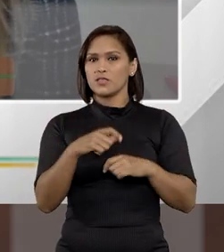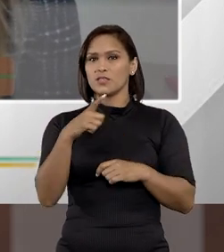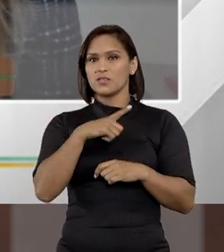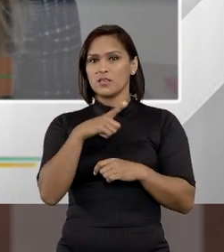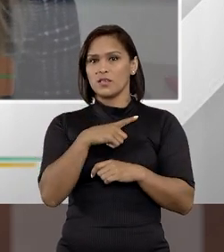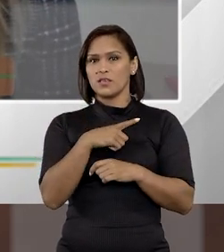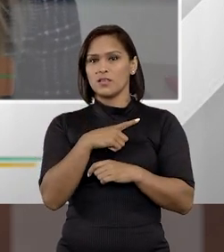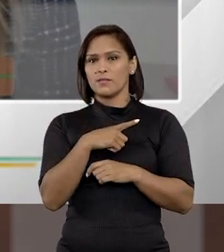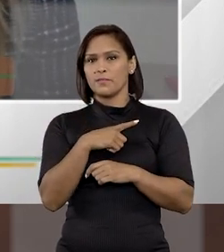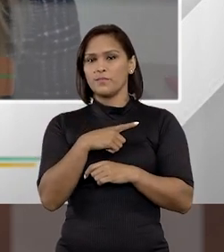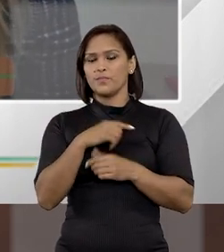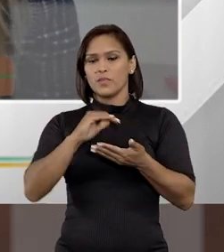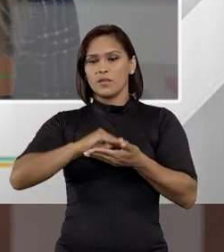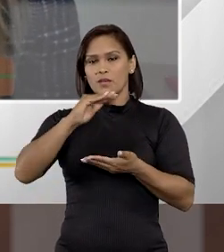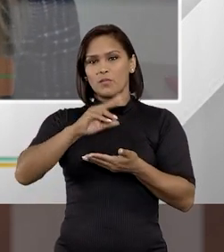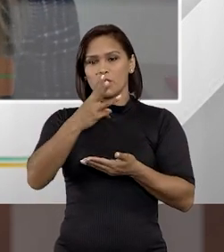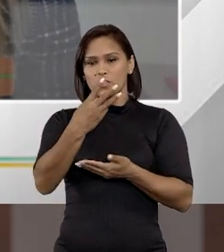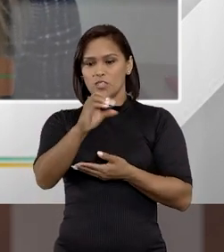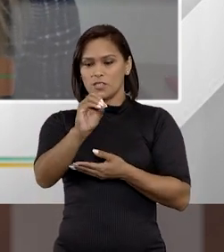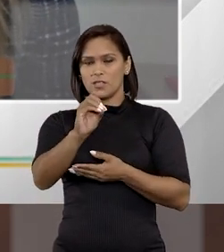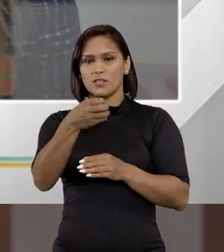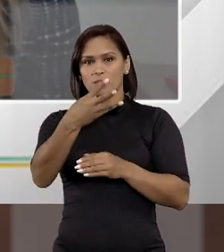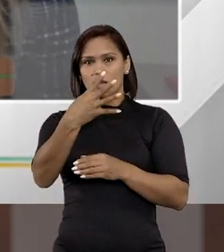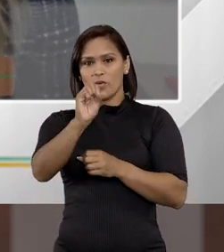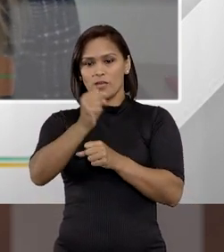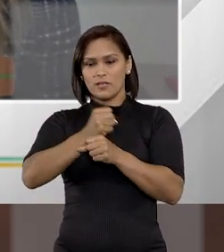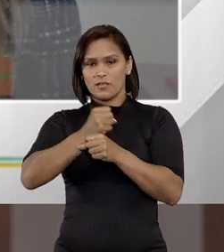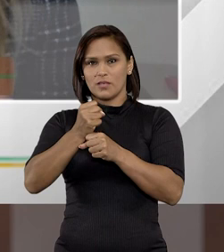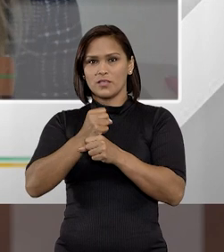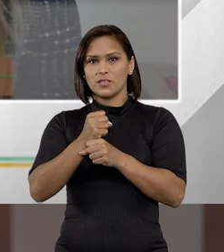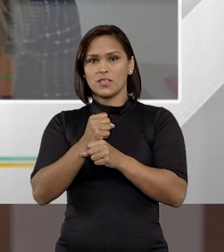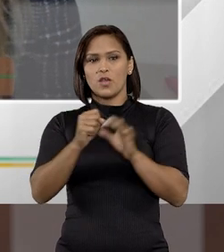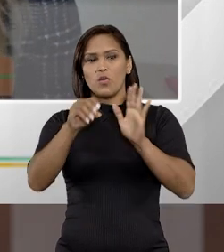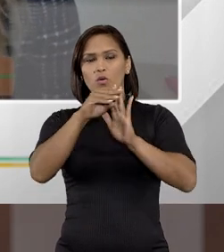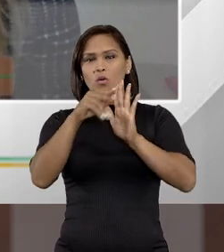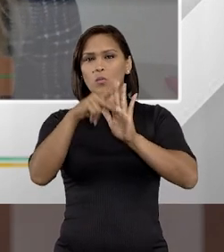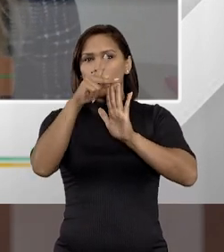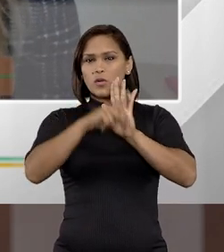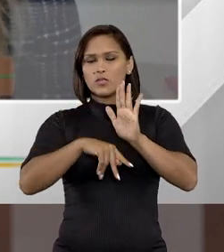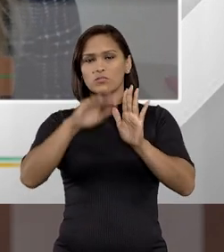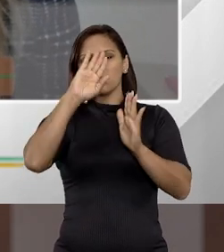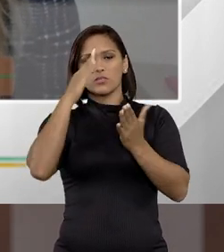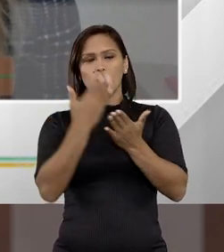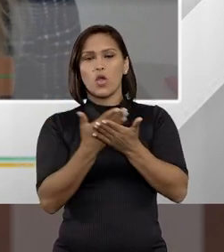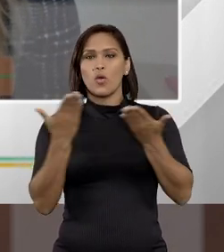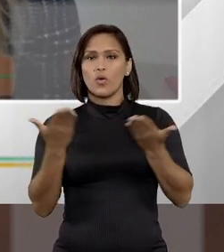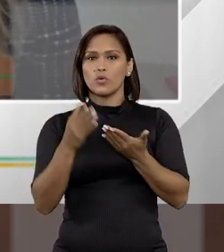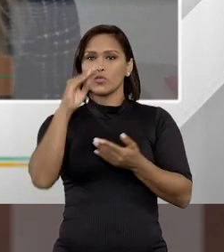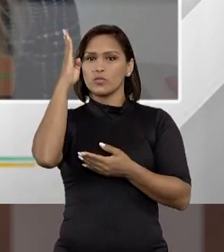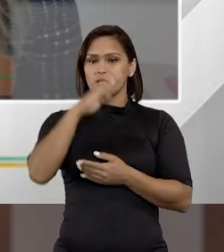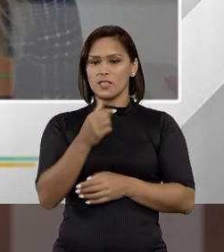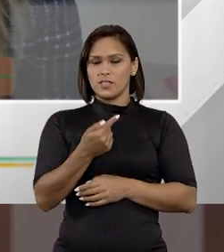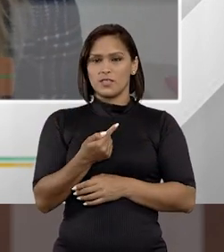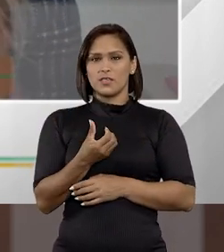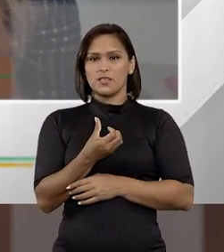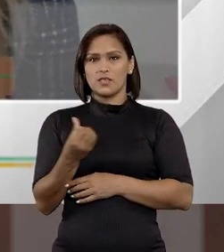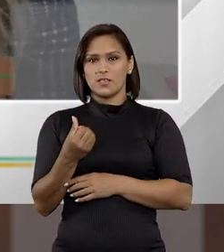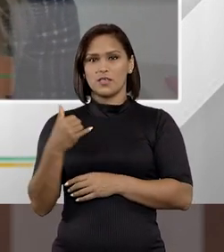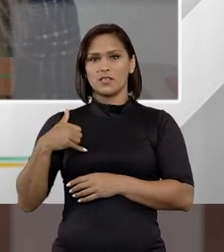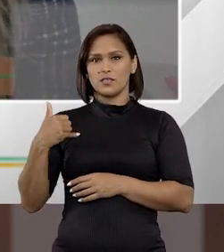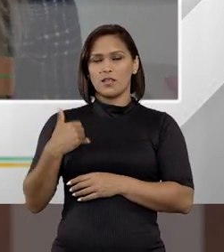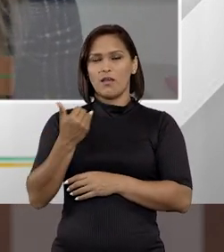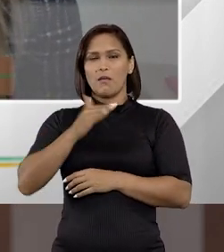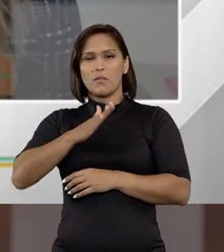necessidade de aumentar de 30 para 40 anos. Segundo o projeto, a expectativa hoje do brasileiro é de 76